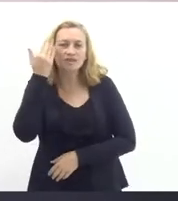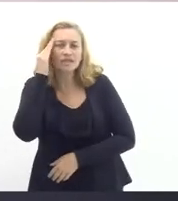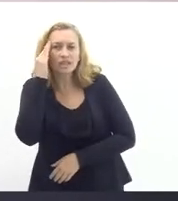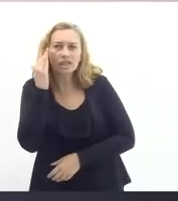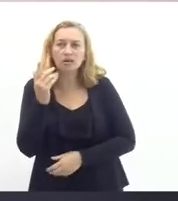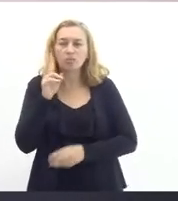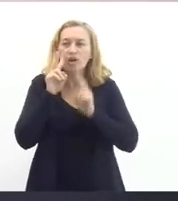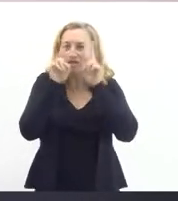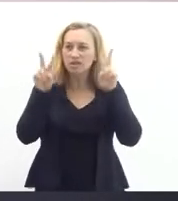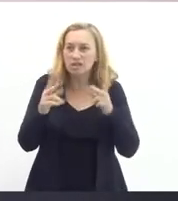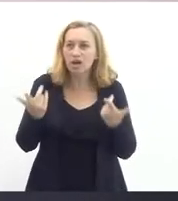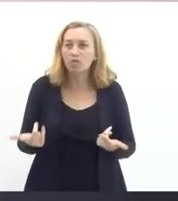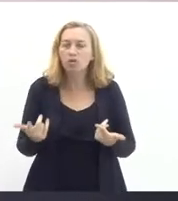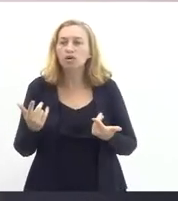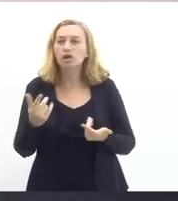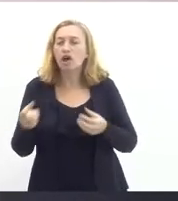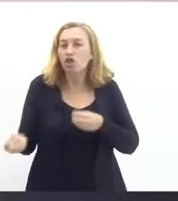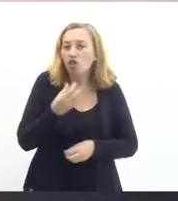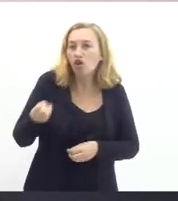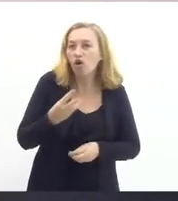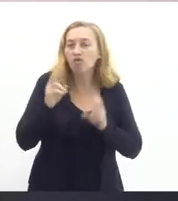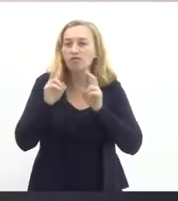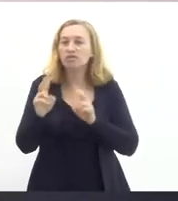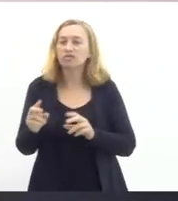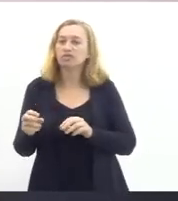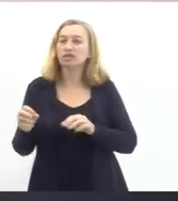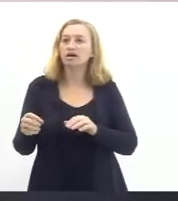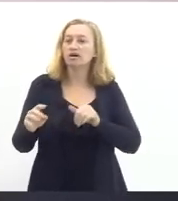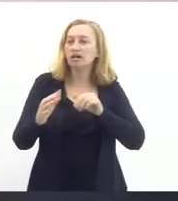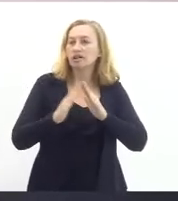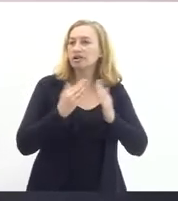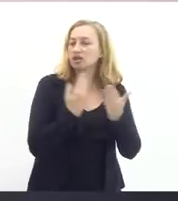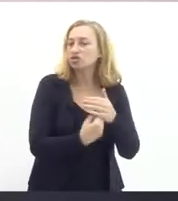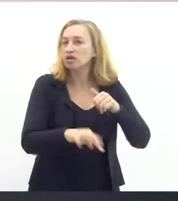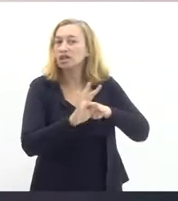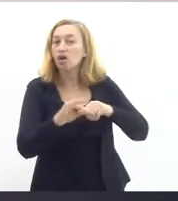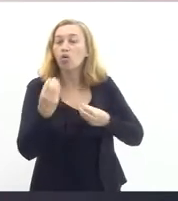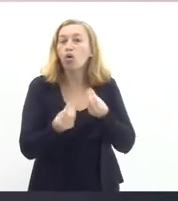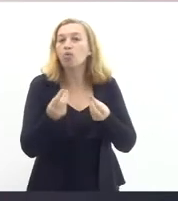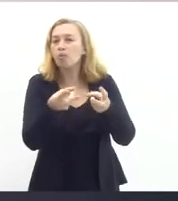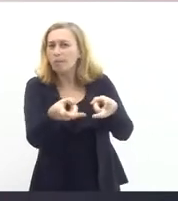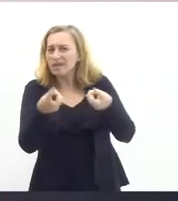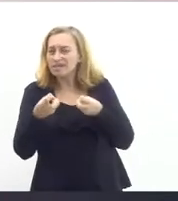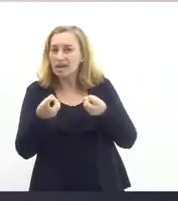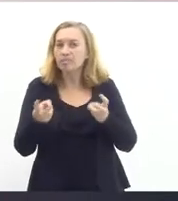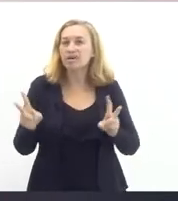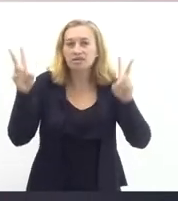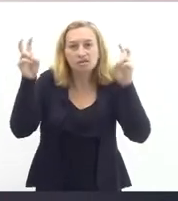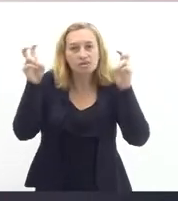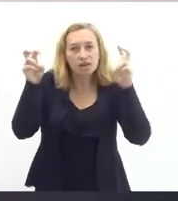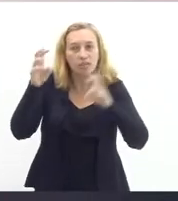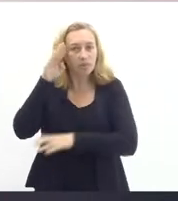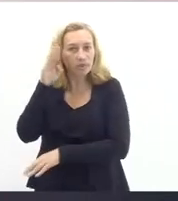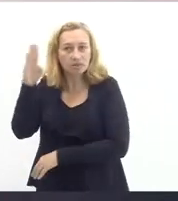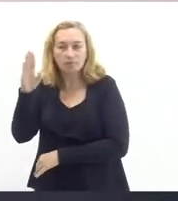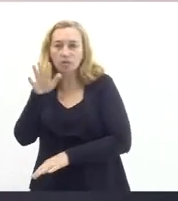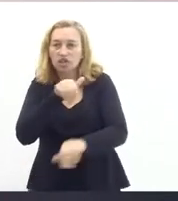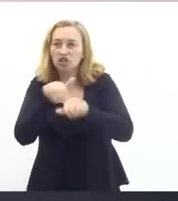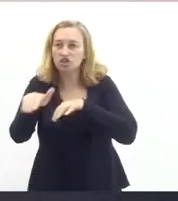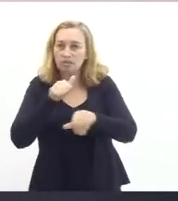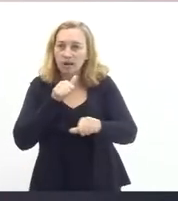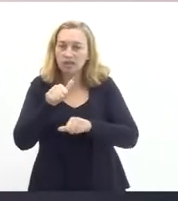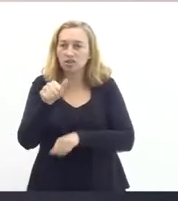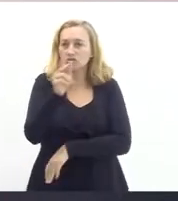vista da nova gestão da FAETEC, como que eles percebem, viu, professor José Wilson, esse tema específico da chamada de